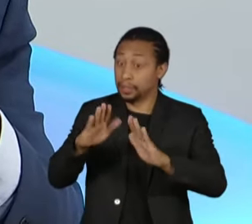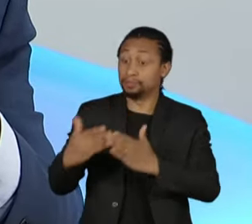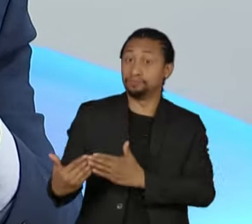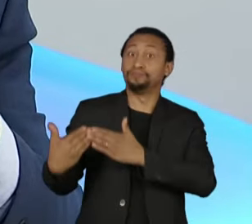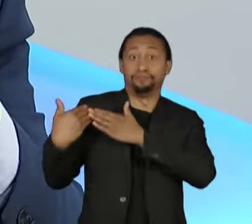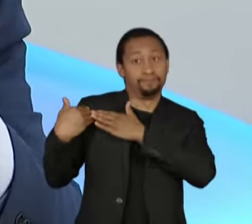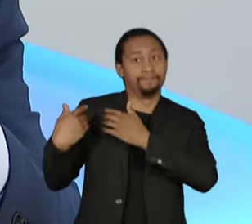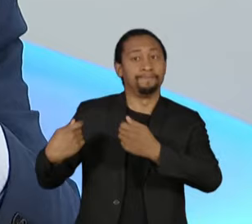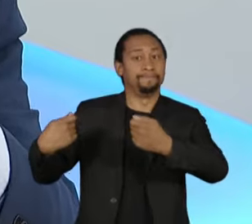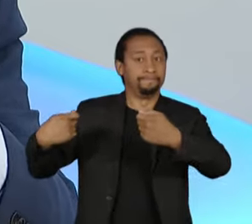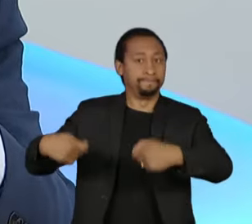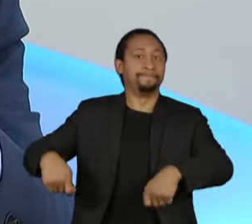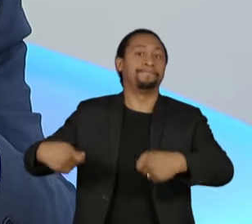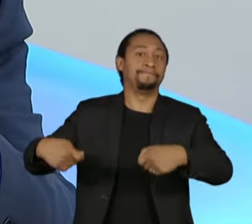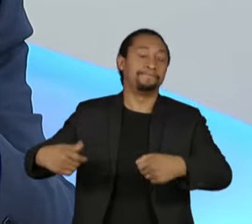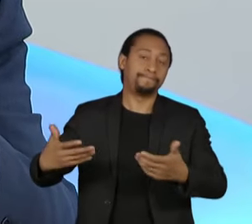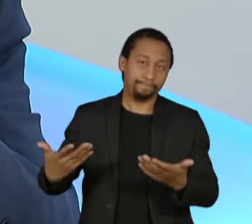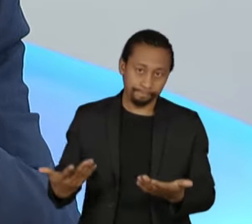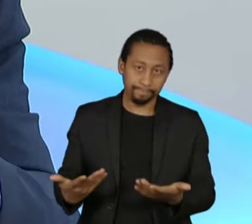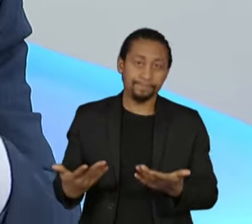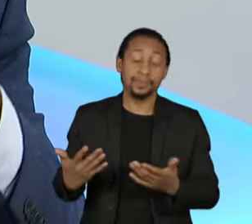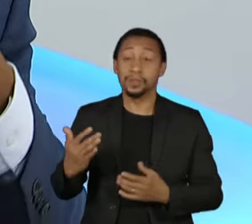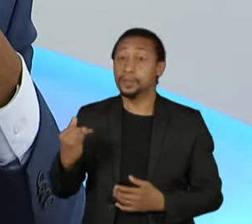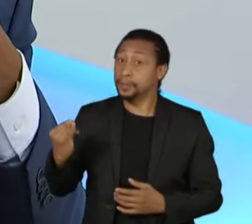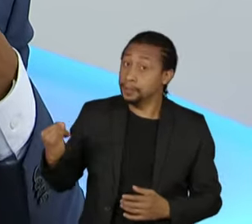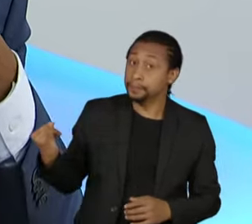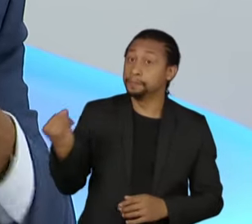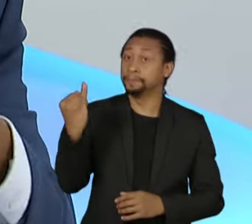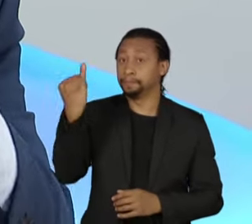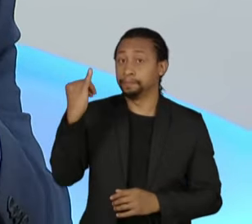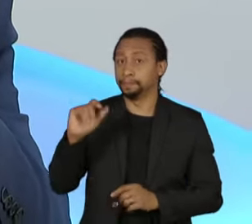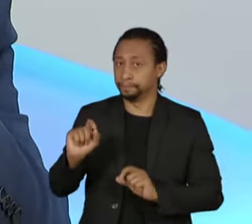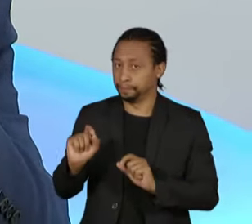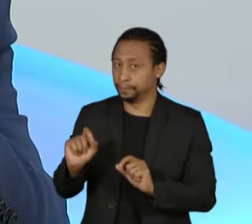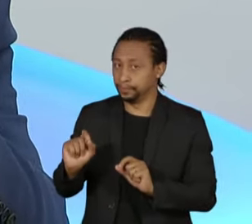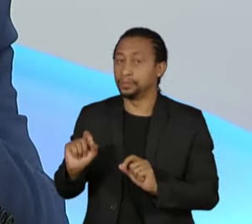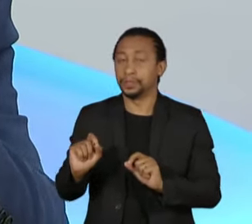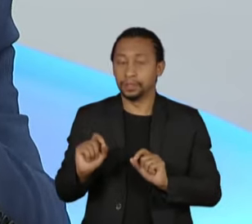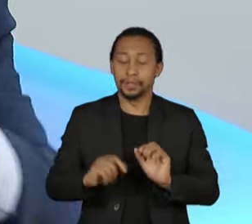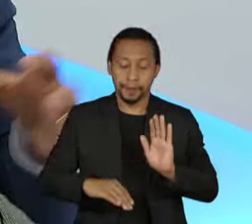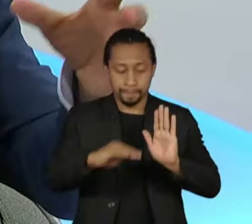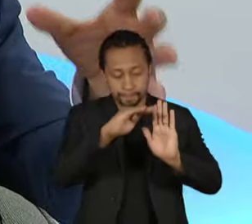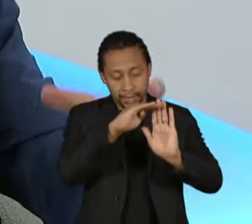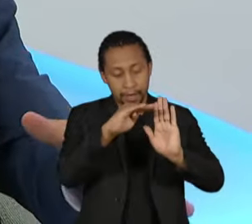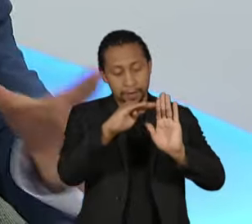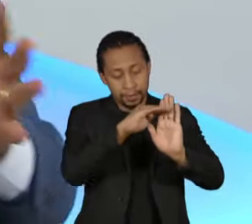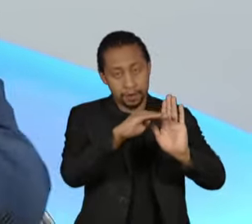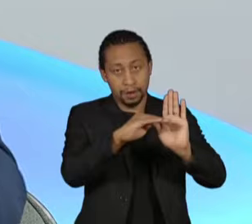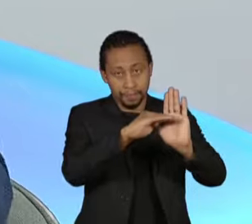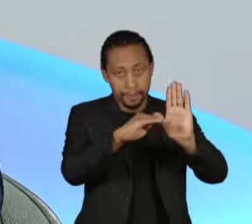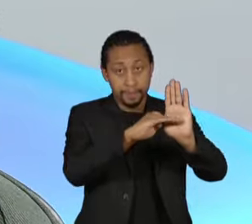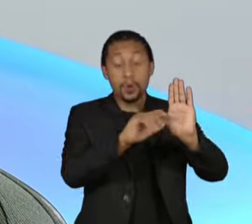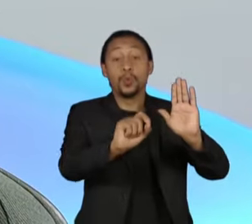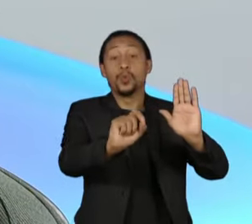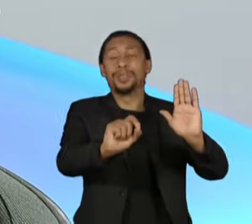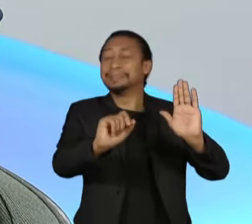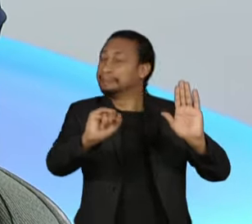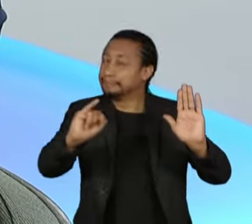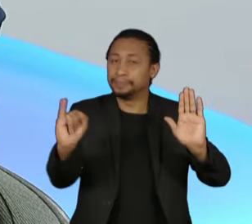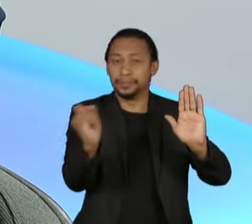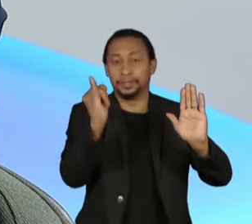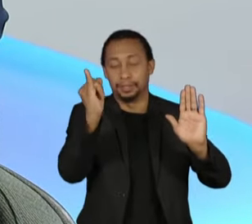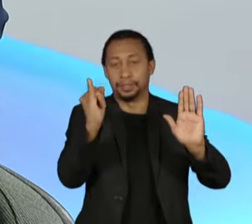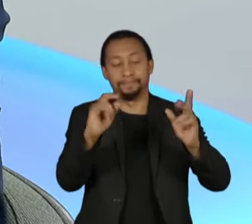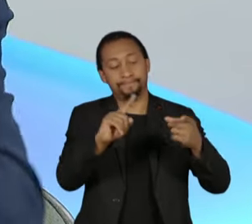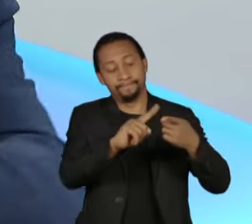é garantir que se tenha somente aquilo que é essencial na saúde, na educação,